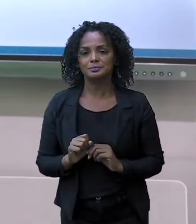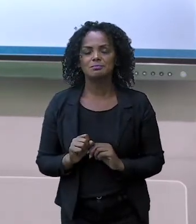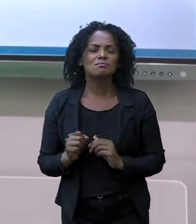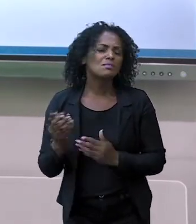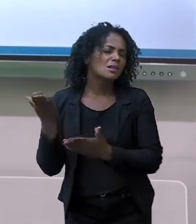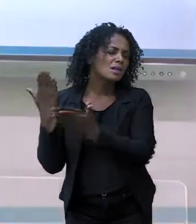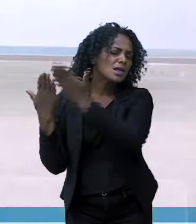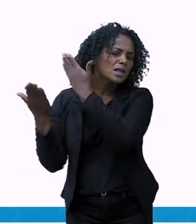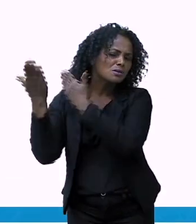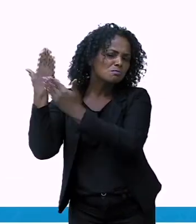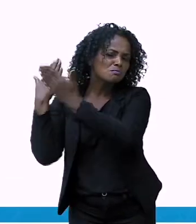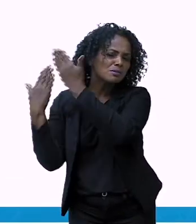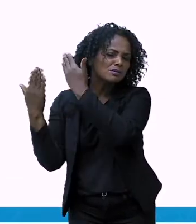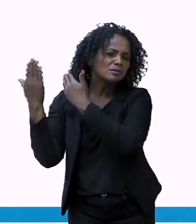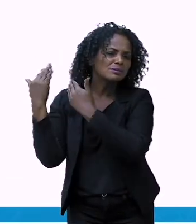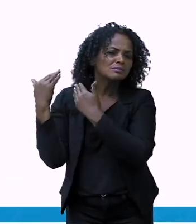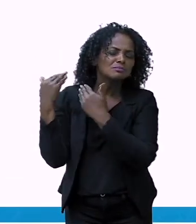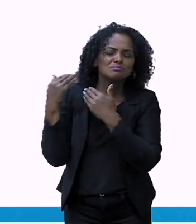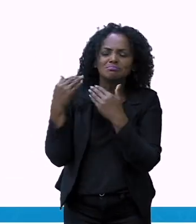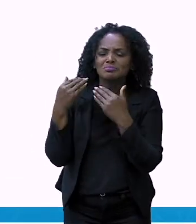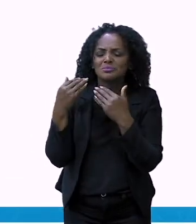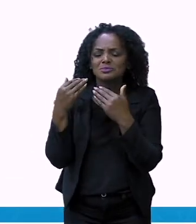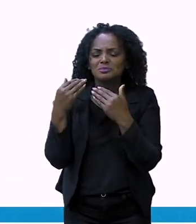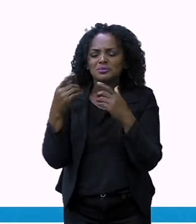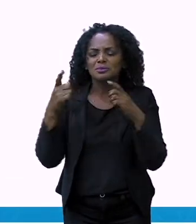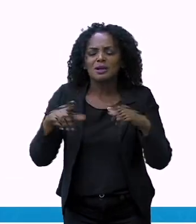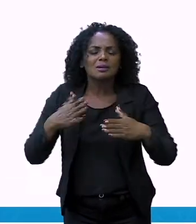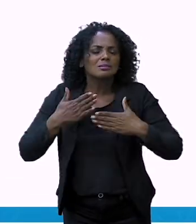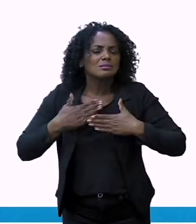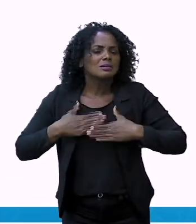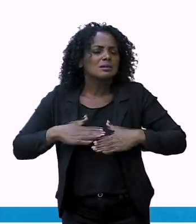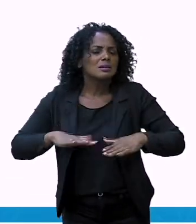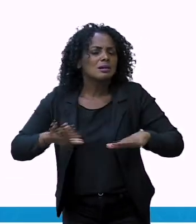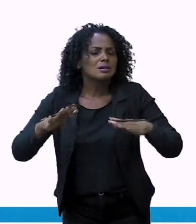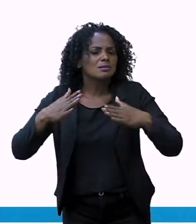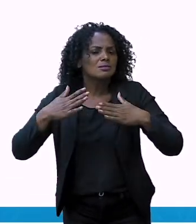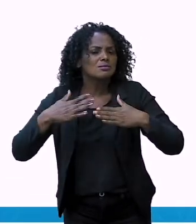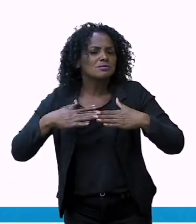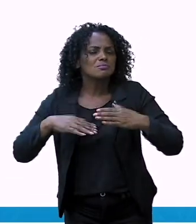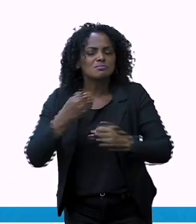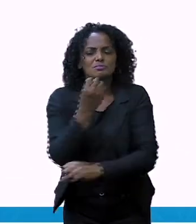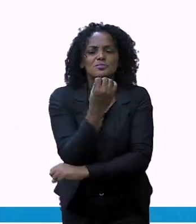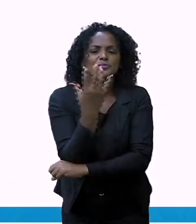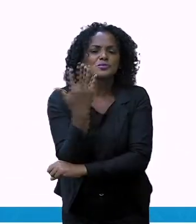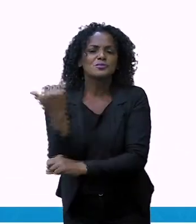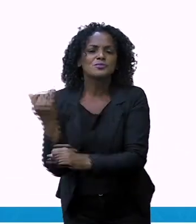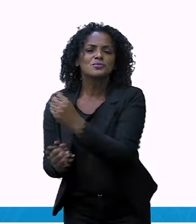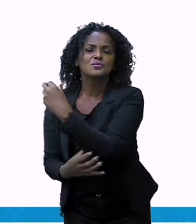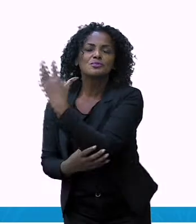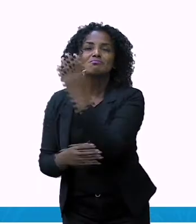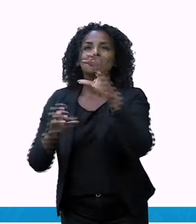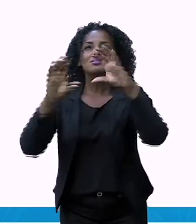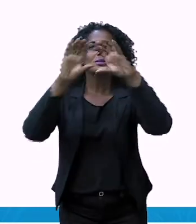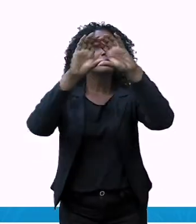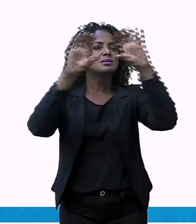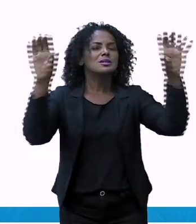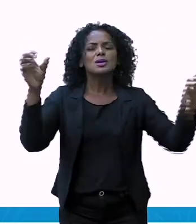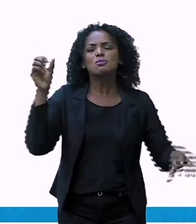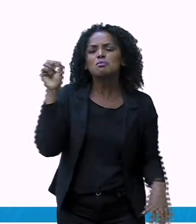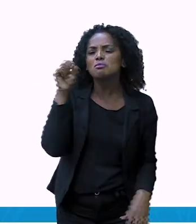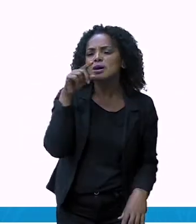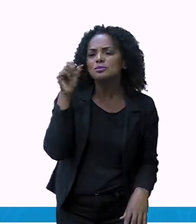Era uma vez um local muito calmo, muito verde, com o céu muito azul.